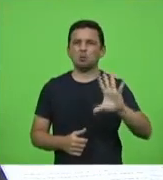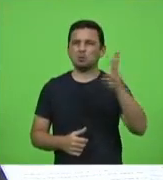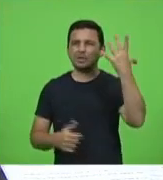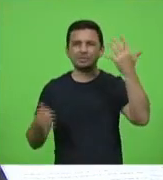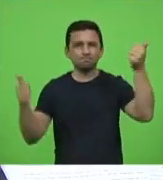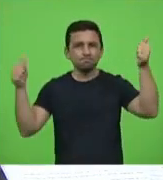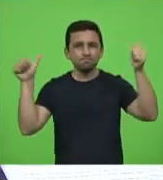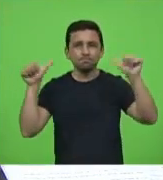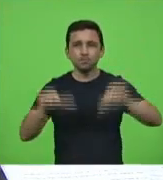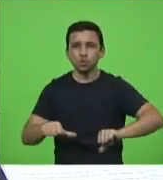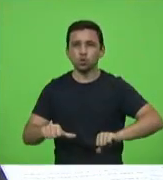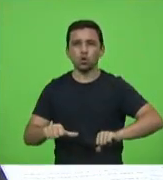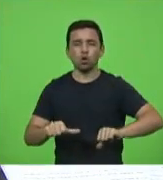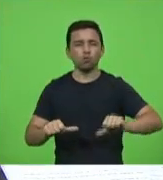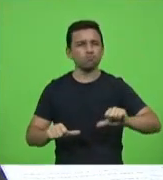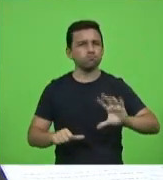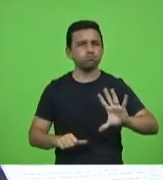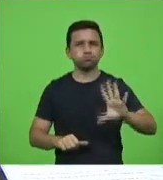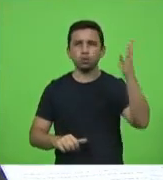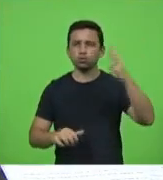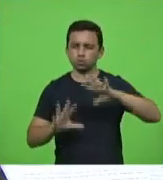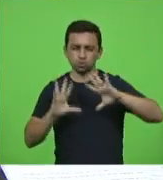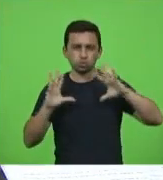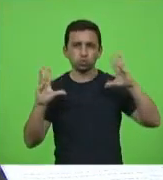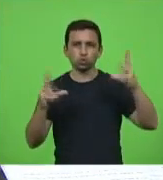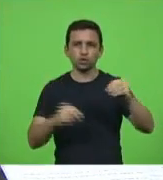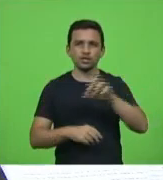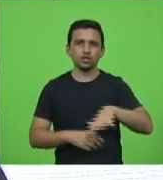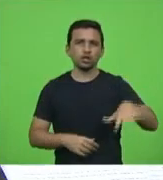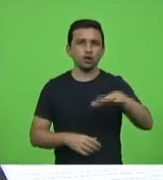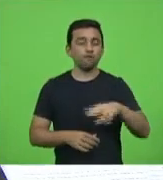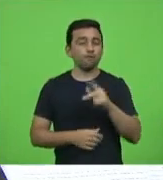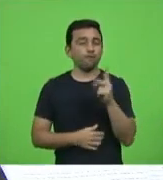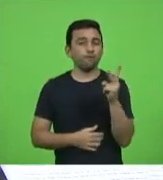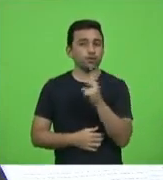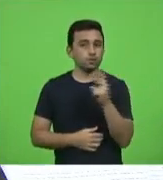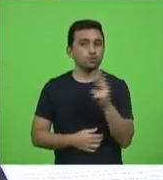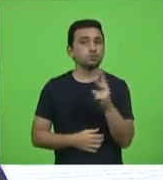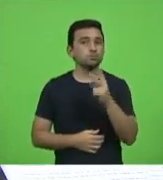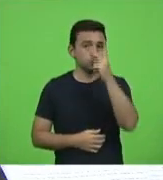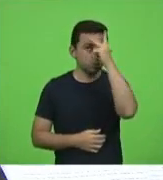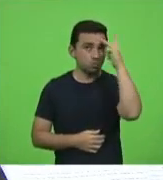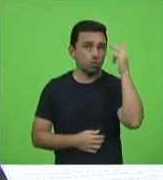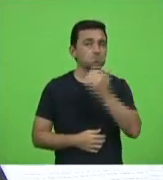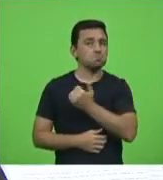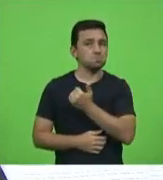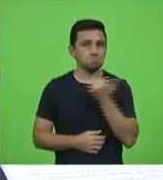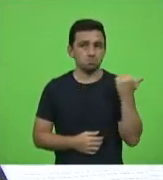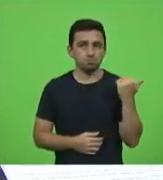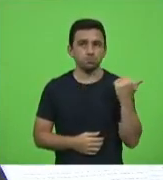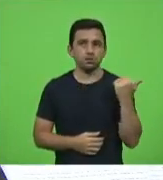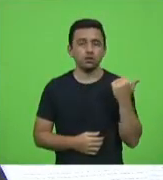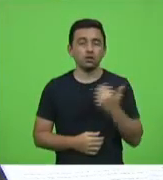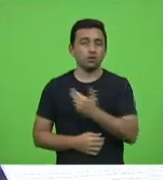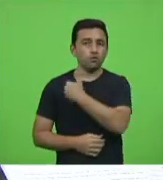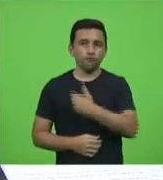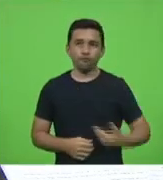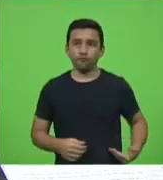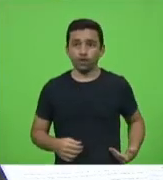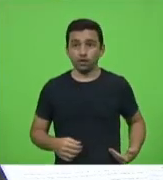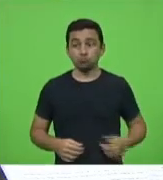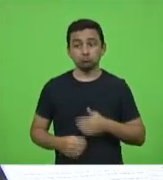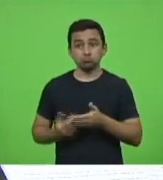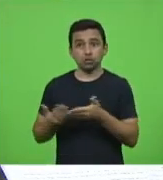tragédias da nossa região foram 22 pessoas que morreram e o governo imediatamente